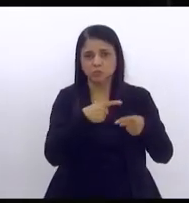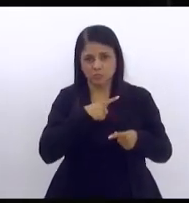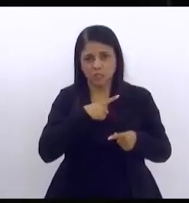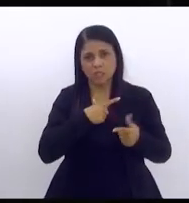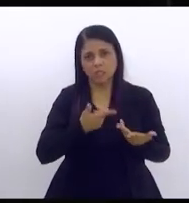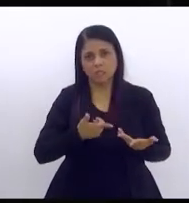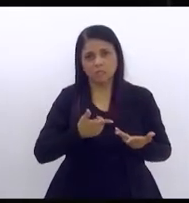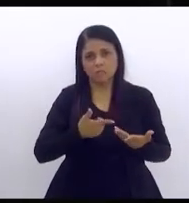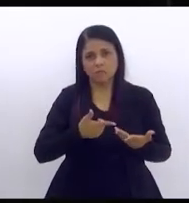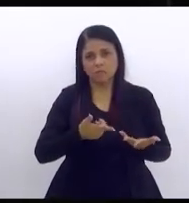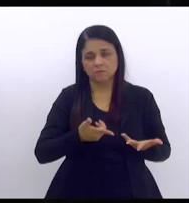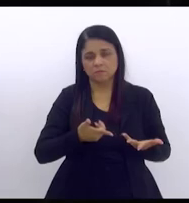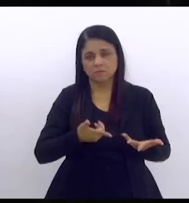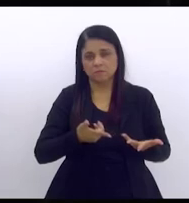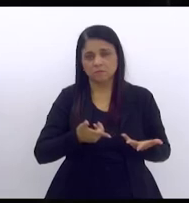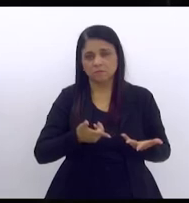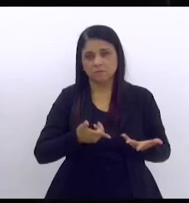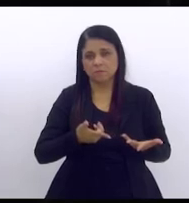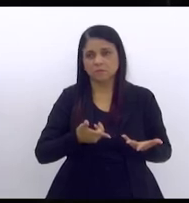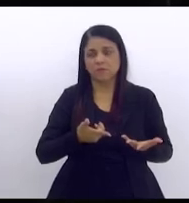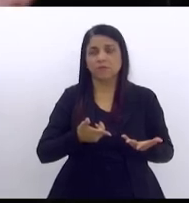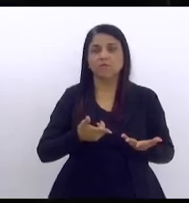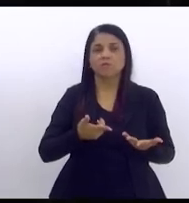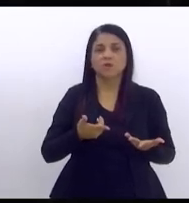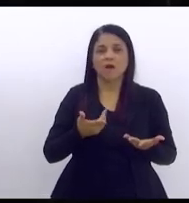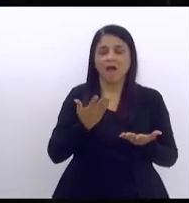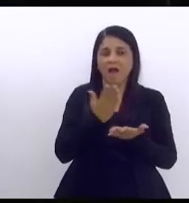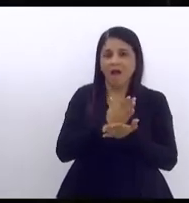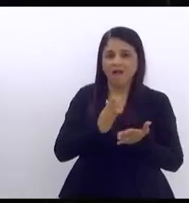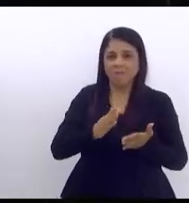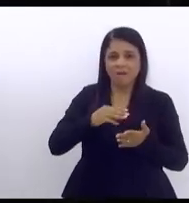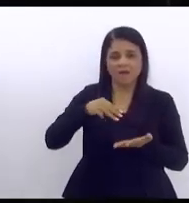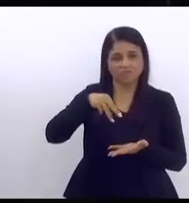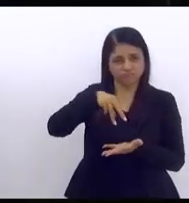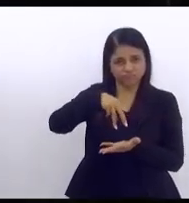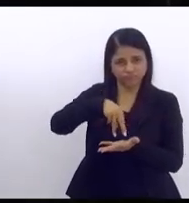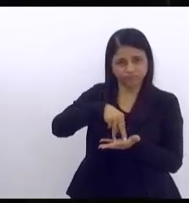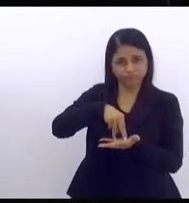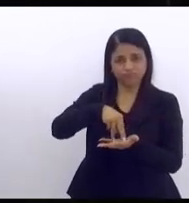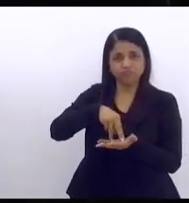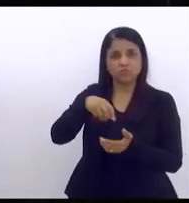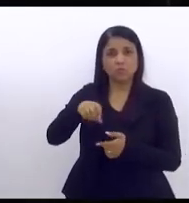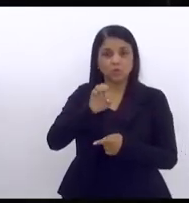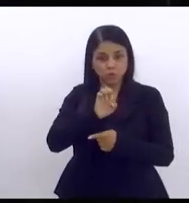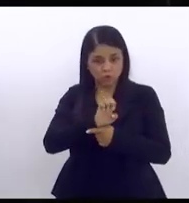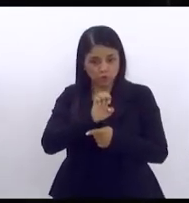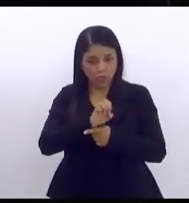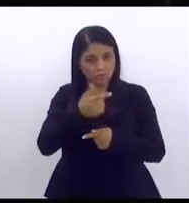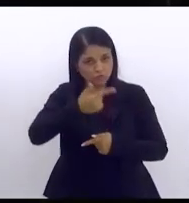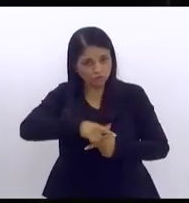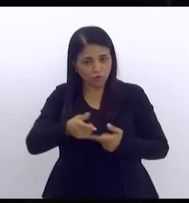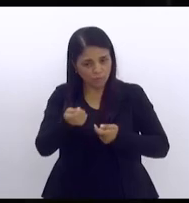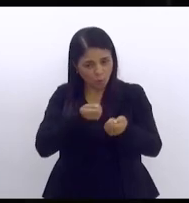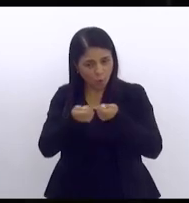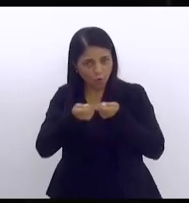fala de acabar com o monopólio do sambódromo de o estado pegar novamente a régea